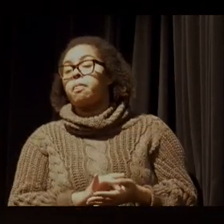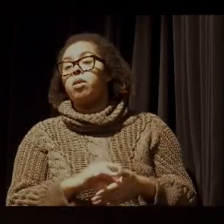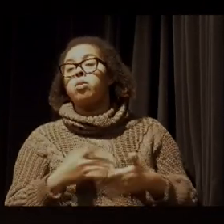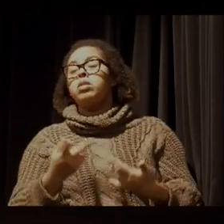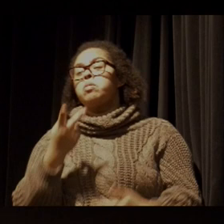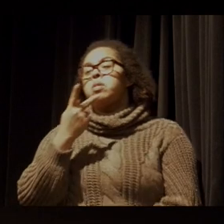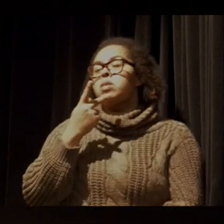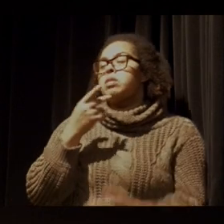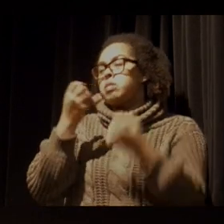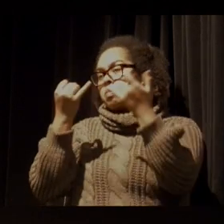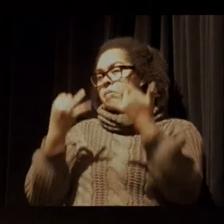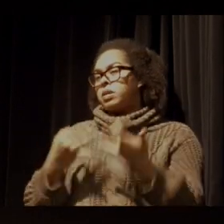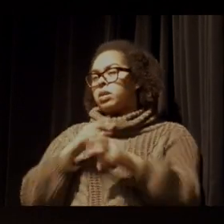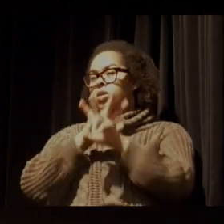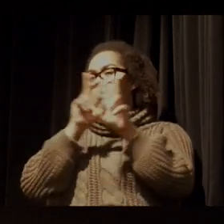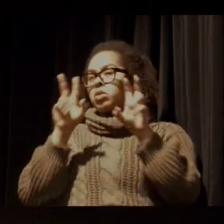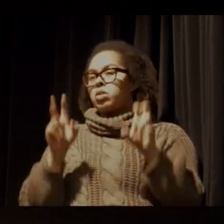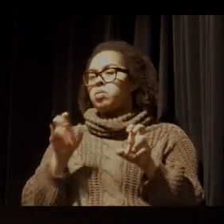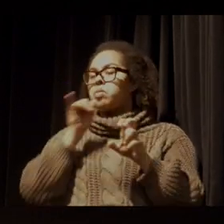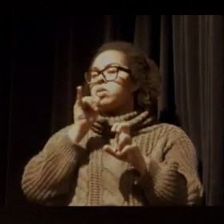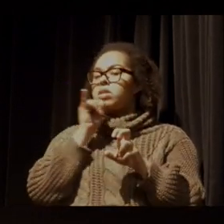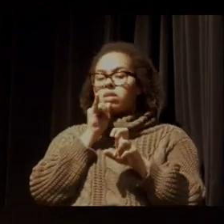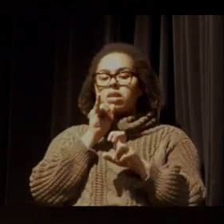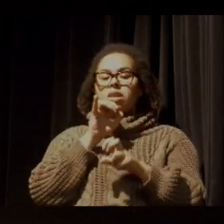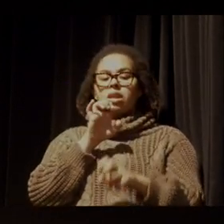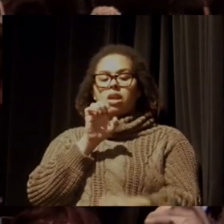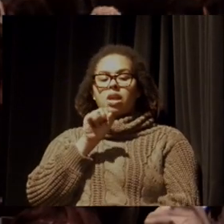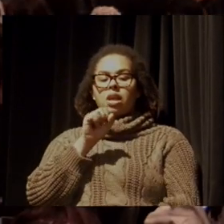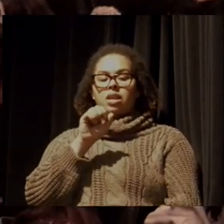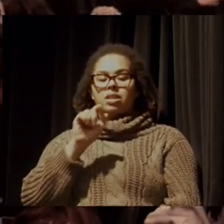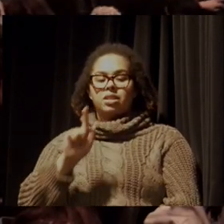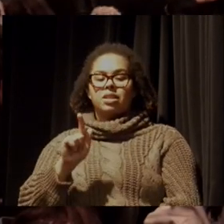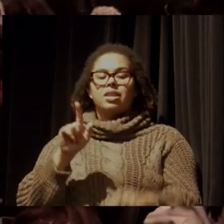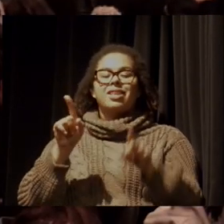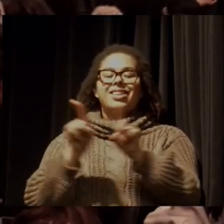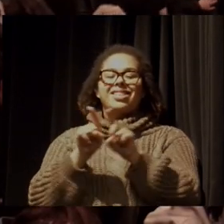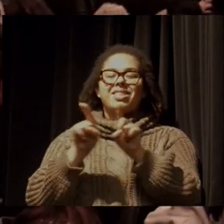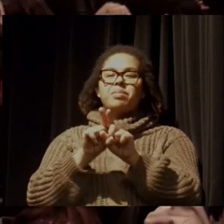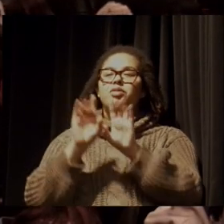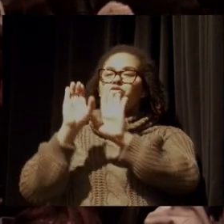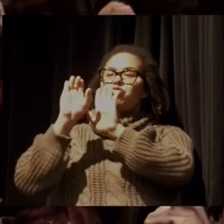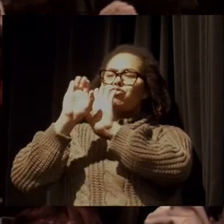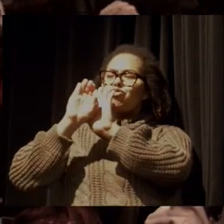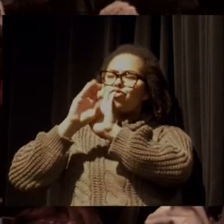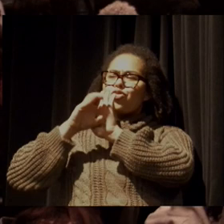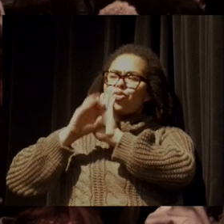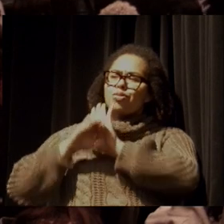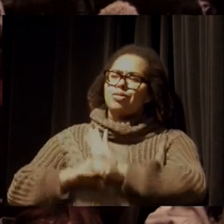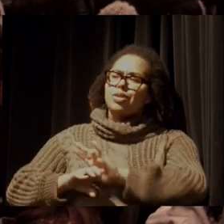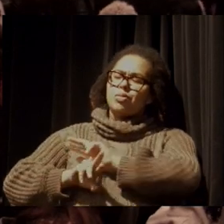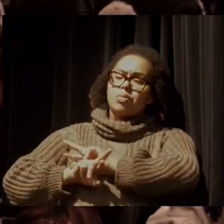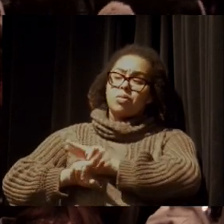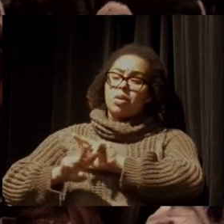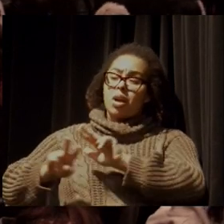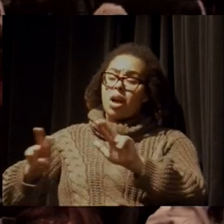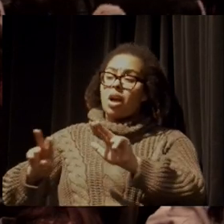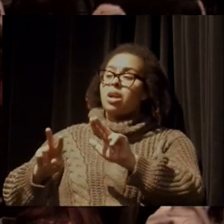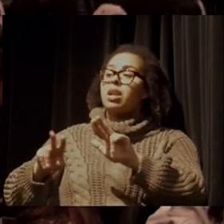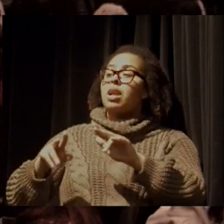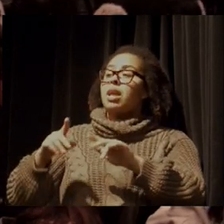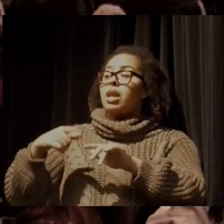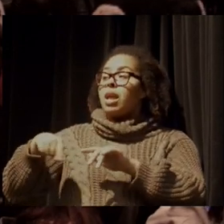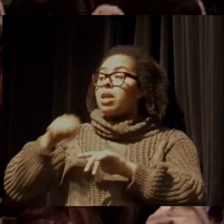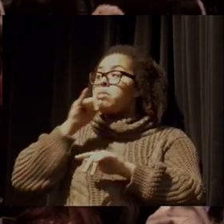a gente fala, por exemplo, de ESG, quando a gente fala de muitos conceitos que estão por aí, quando eles